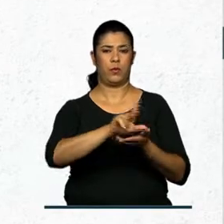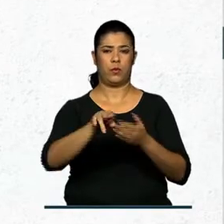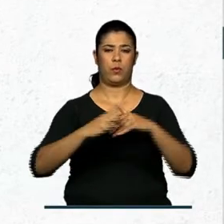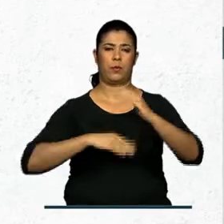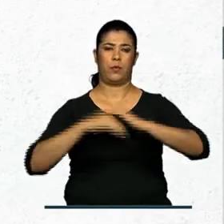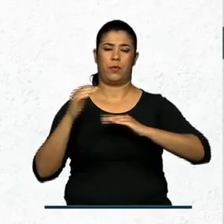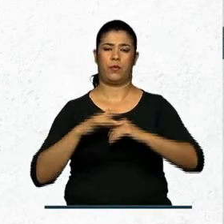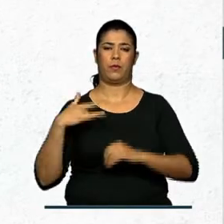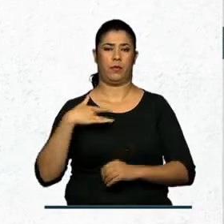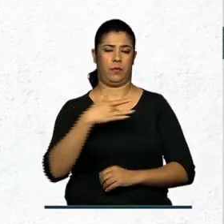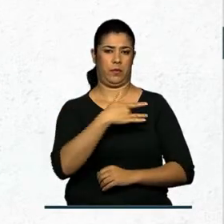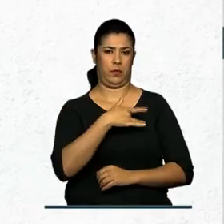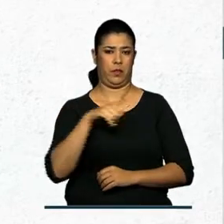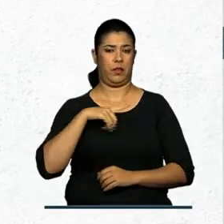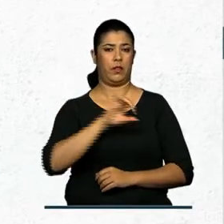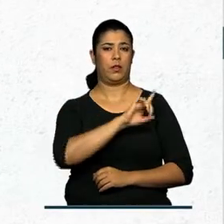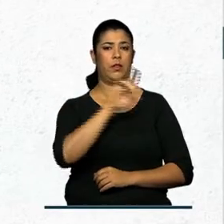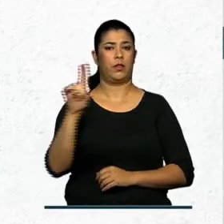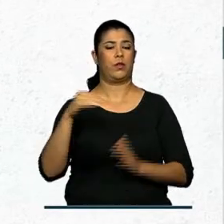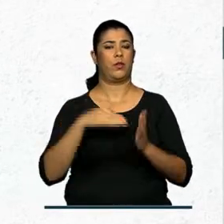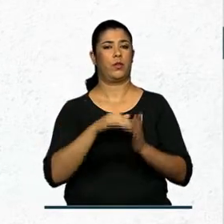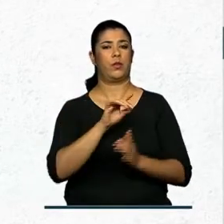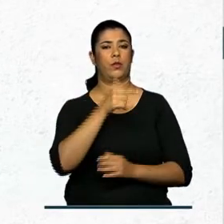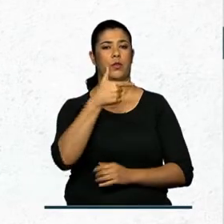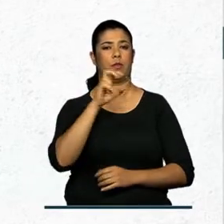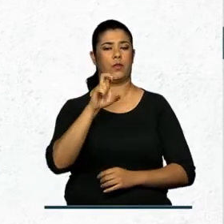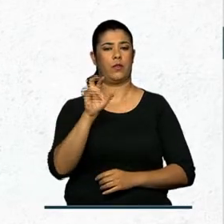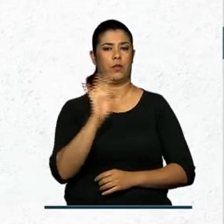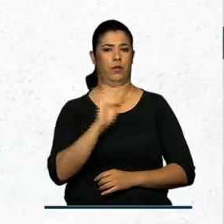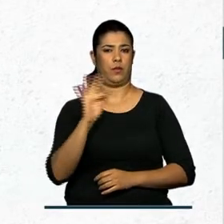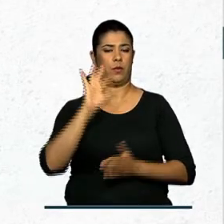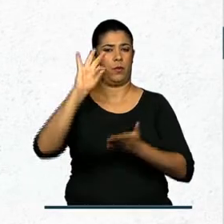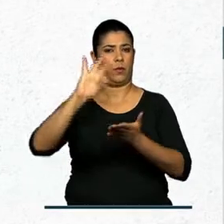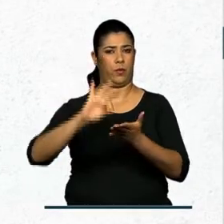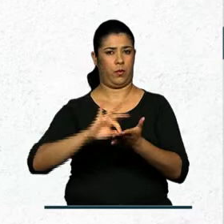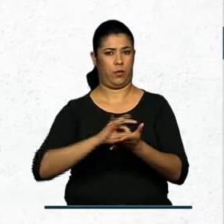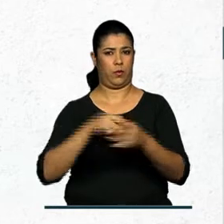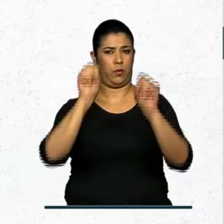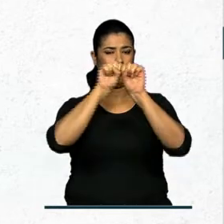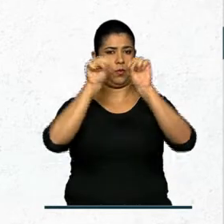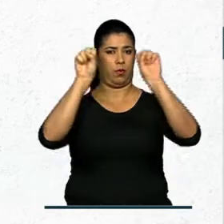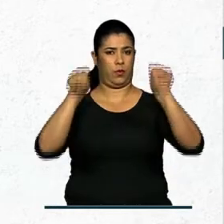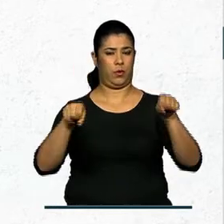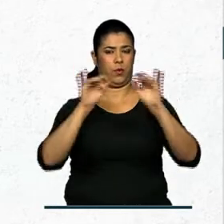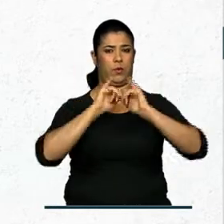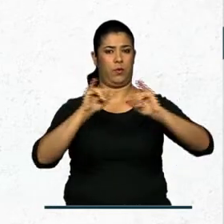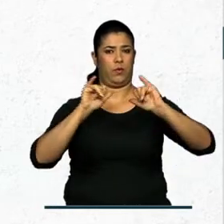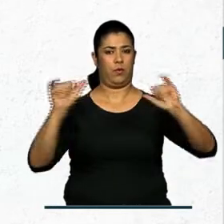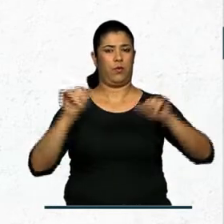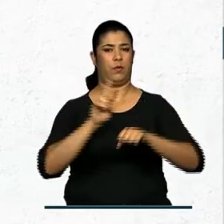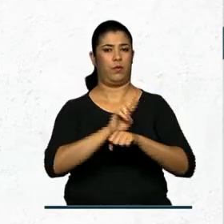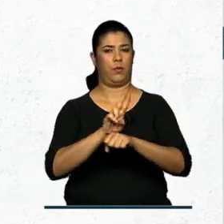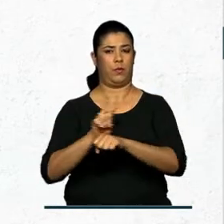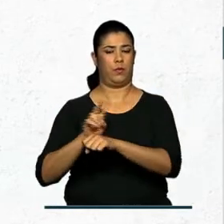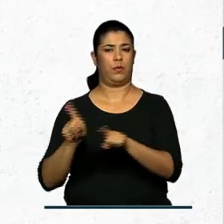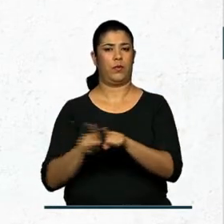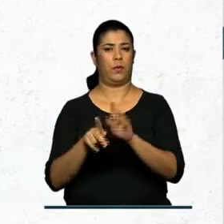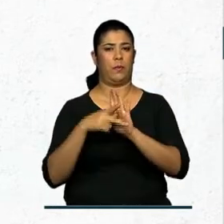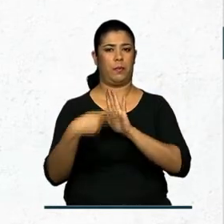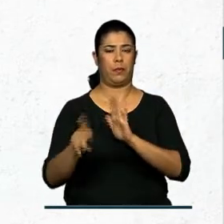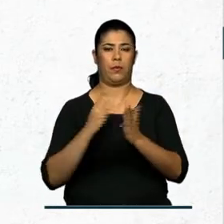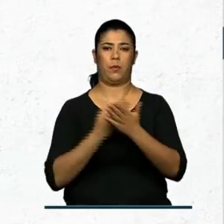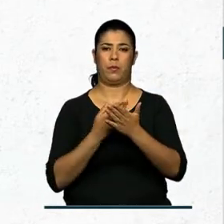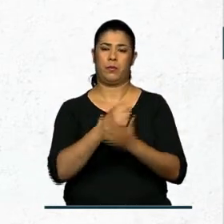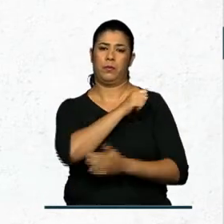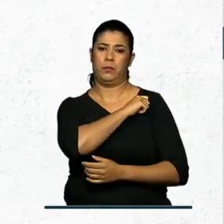Profissional da Saúde têm até o dia 25 de fevereiro para se cadastrar no Sistema de Informações Gerenciais das Residências.